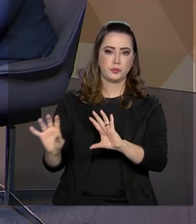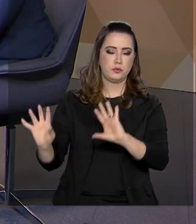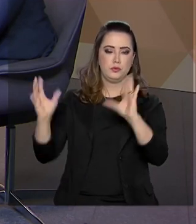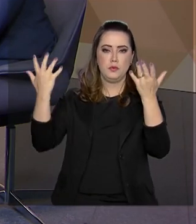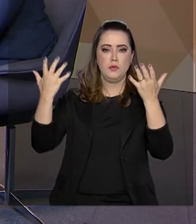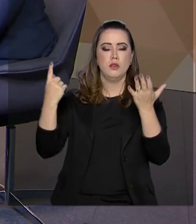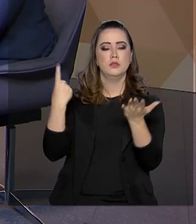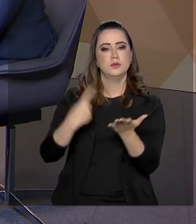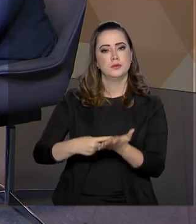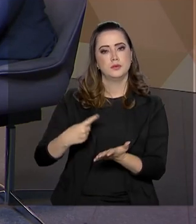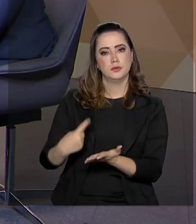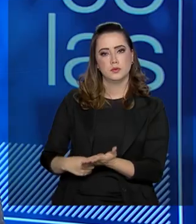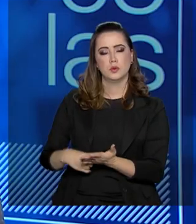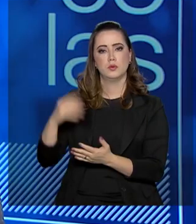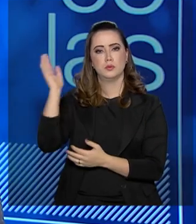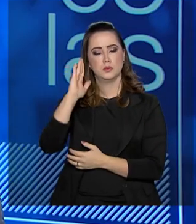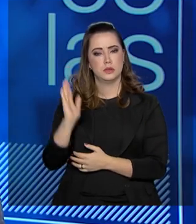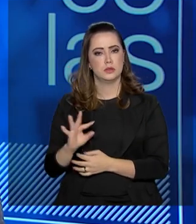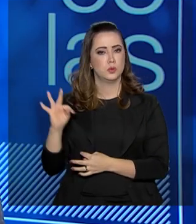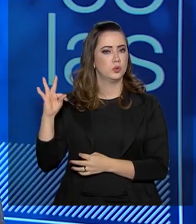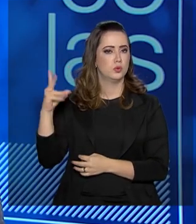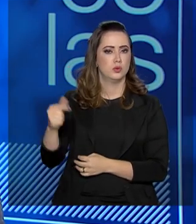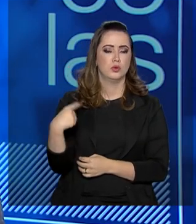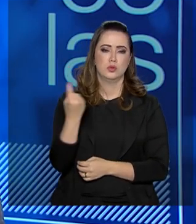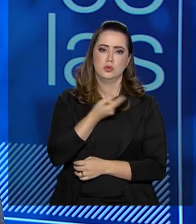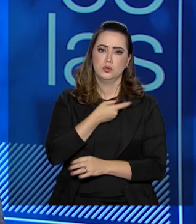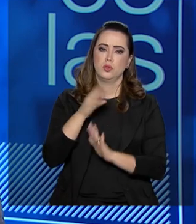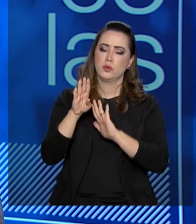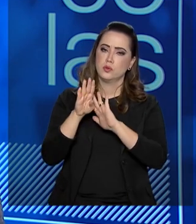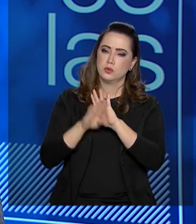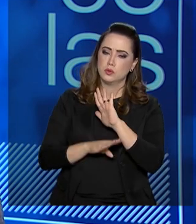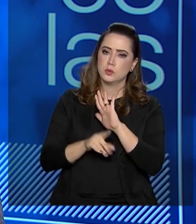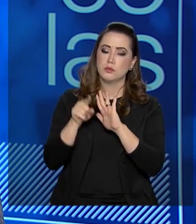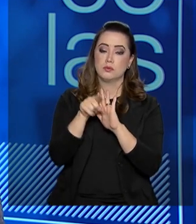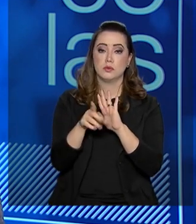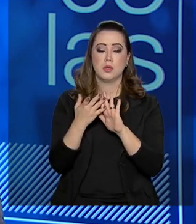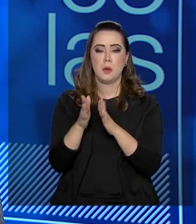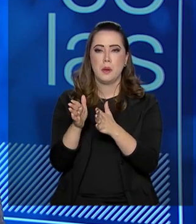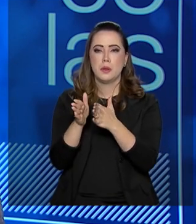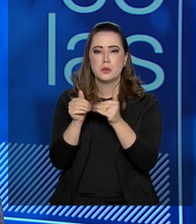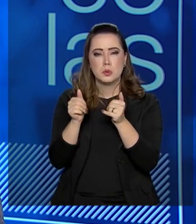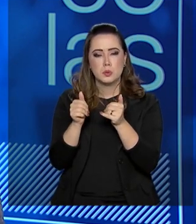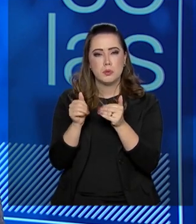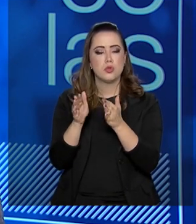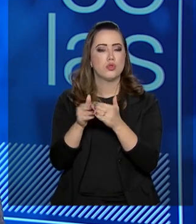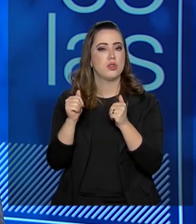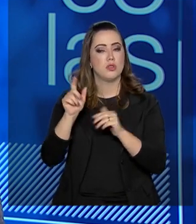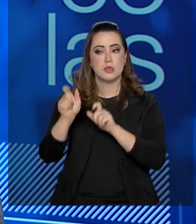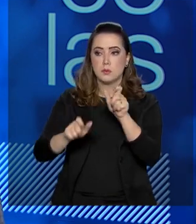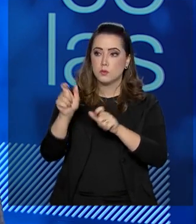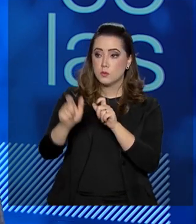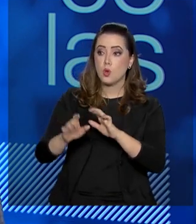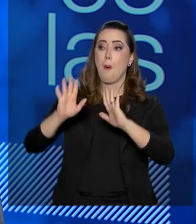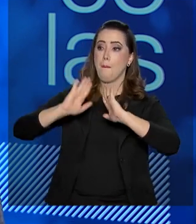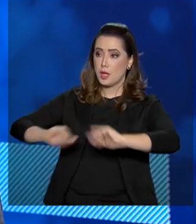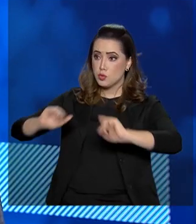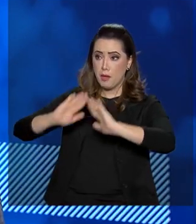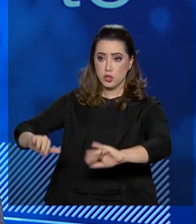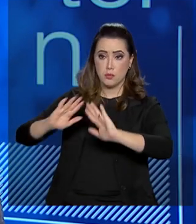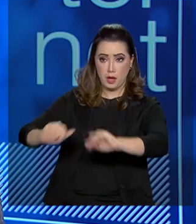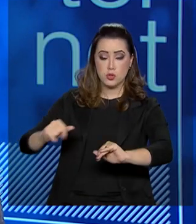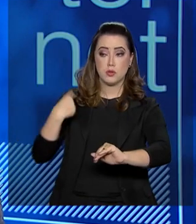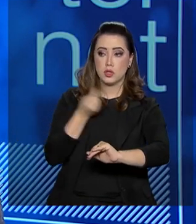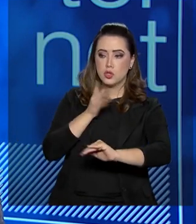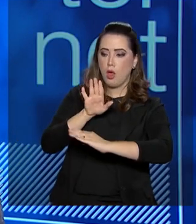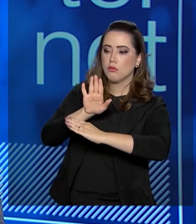já cronogramados para o Brasil inteiro, para o nosso FNDE em Ação do E os pedidos têm sido muito intensos para que nós